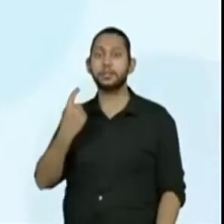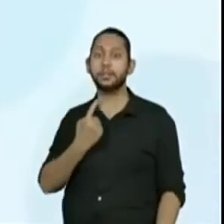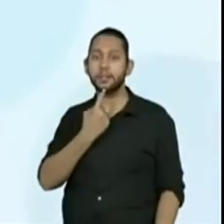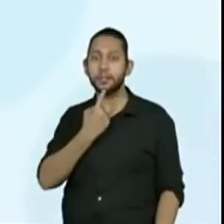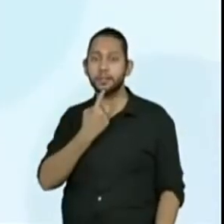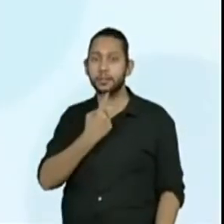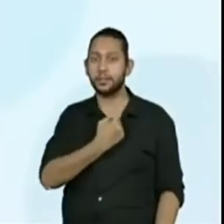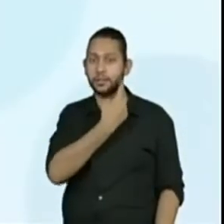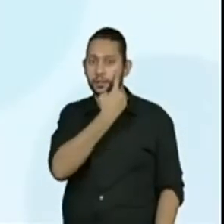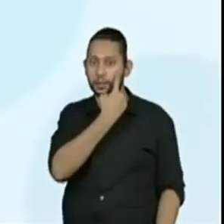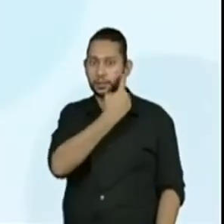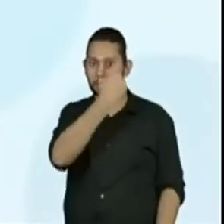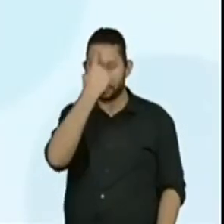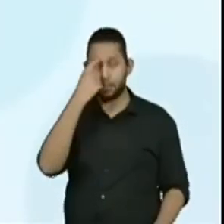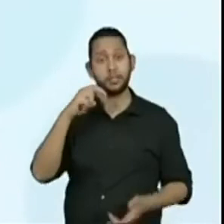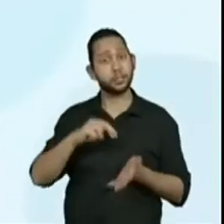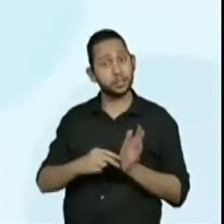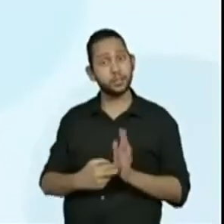Ok?